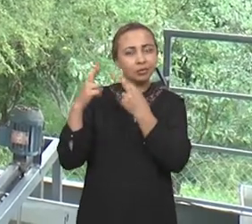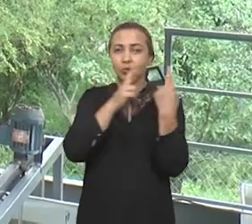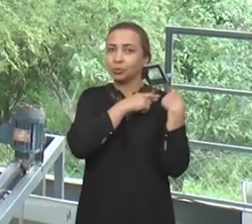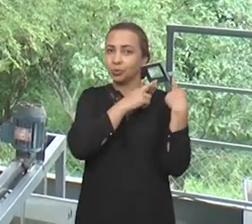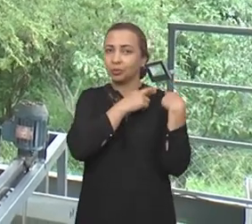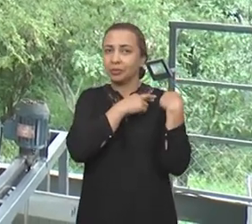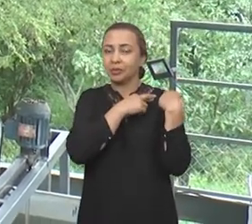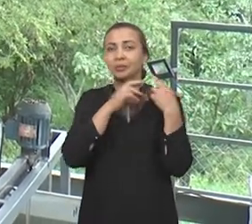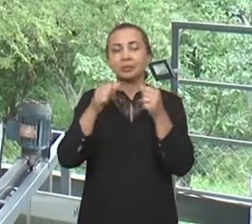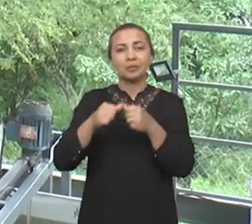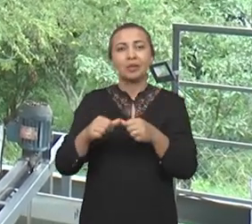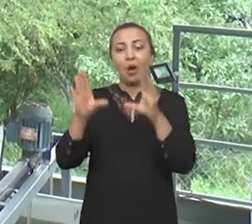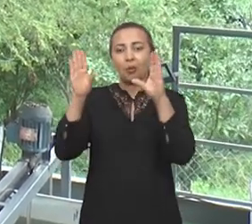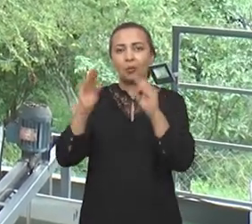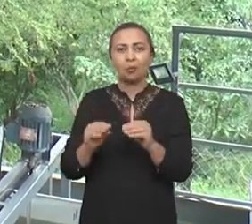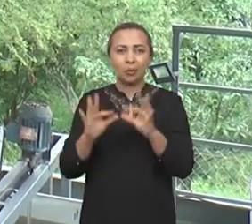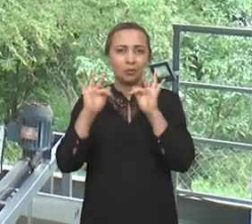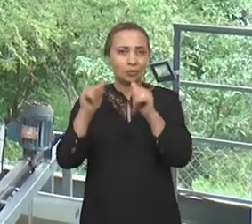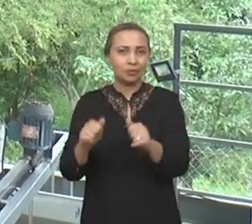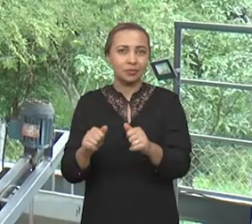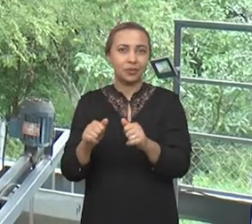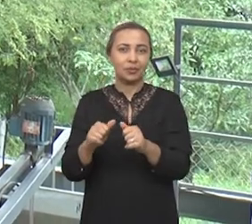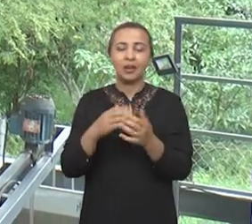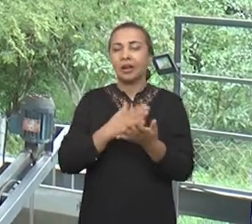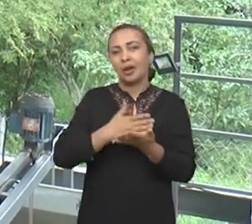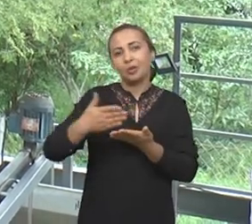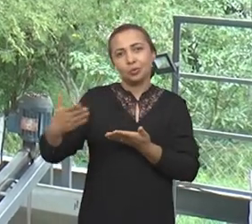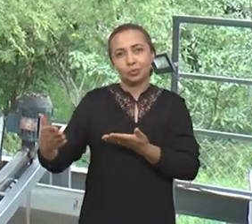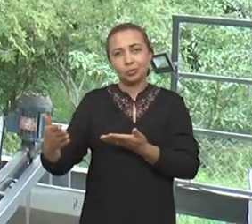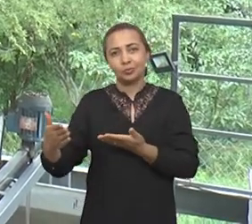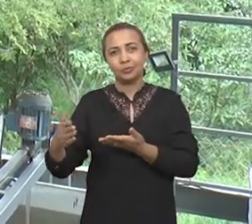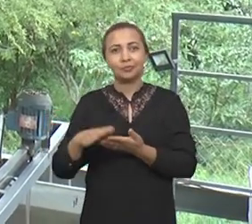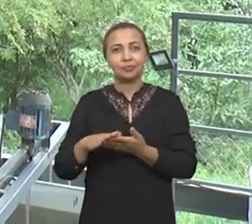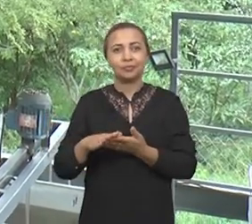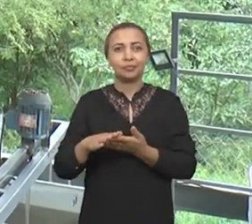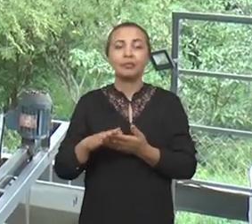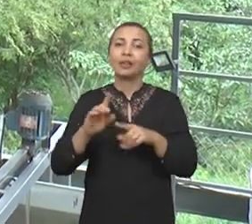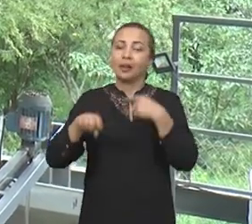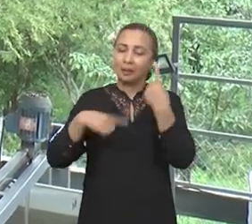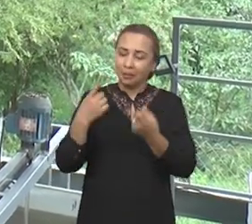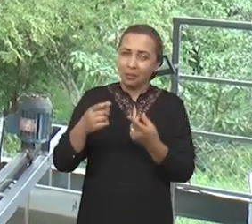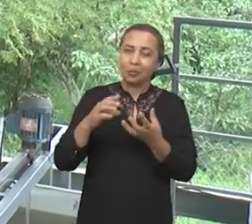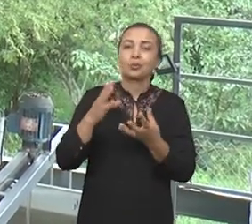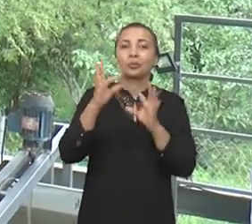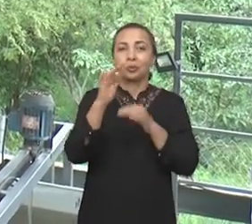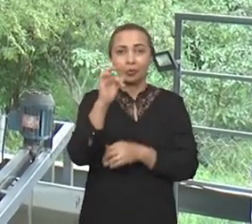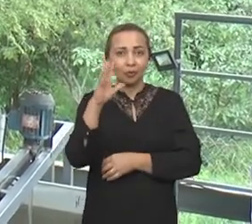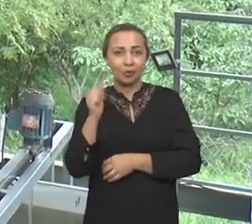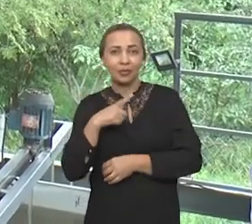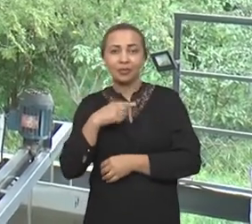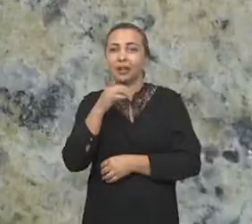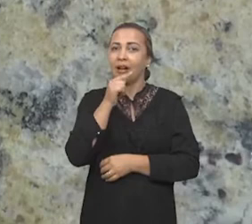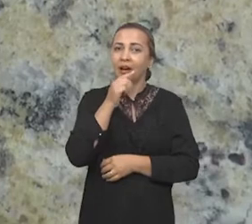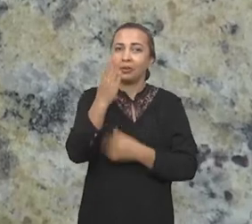responsáveis por reter o restante de partículas que passou na decantação, certo? E aí, depois, após os filtros, a gente vai ter a água